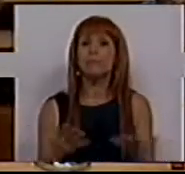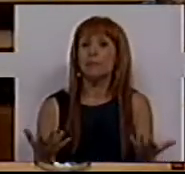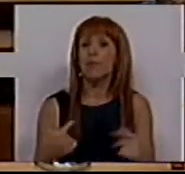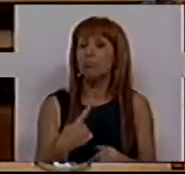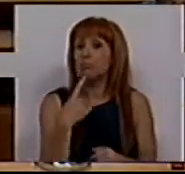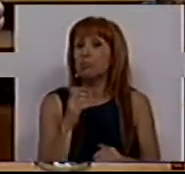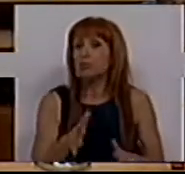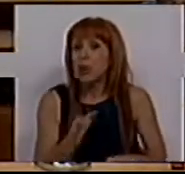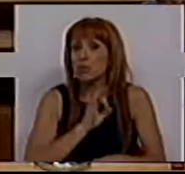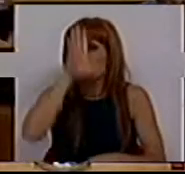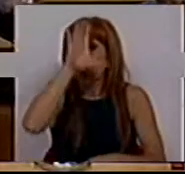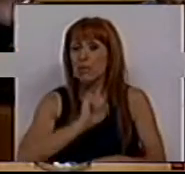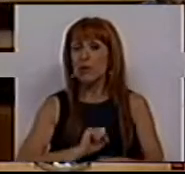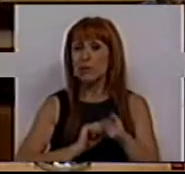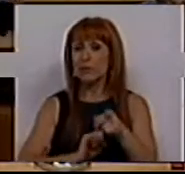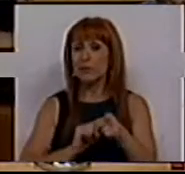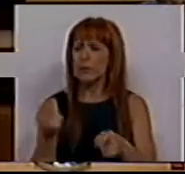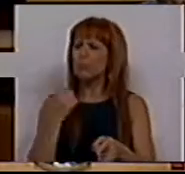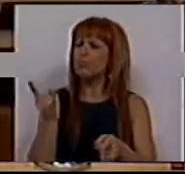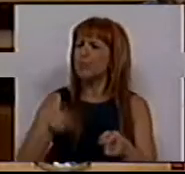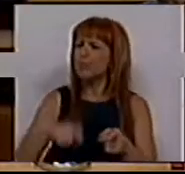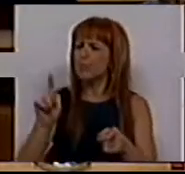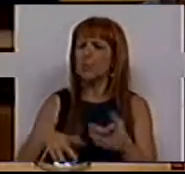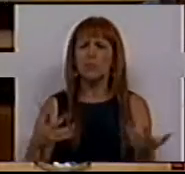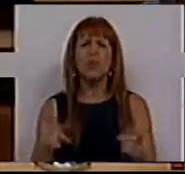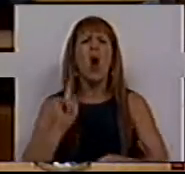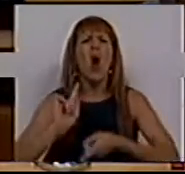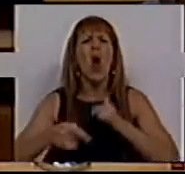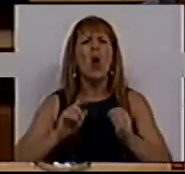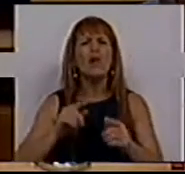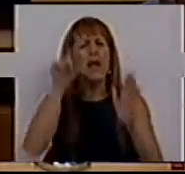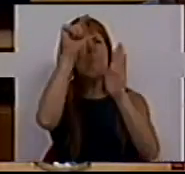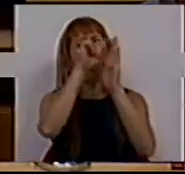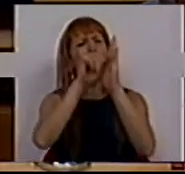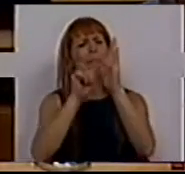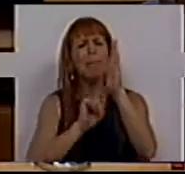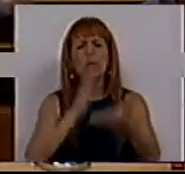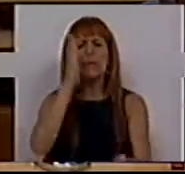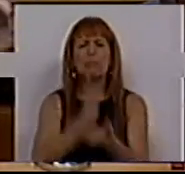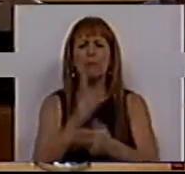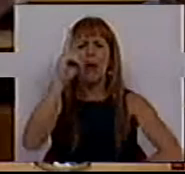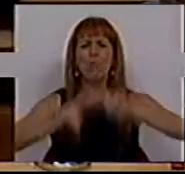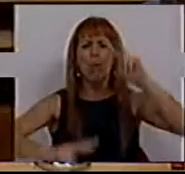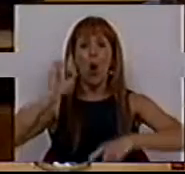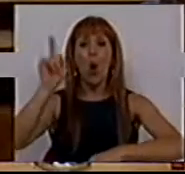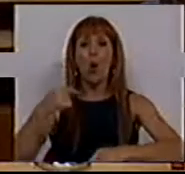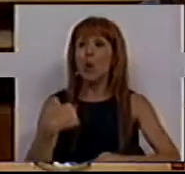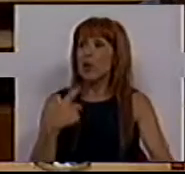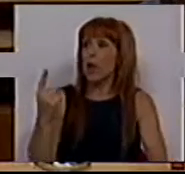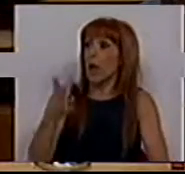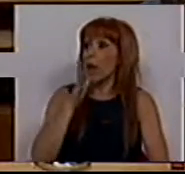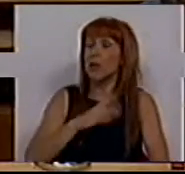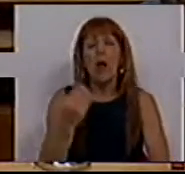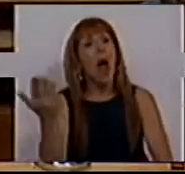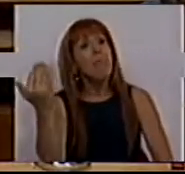Já se questionou o Sr. Ministro Moreira da Silva várias vezes sobre quais eram os parâmetros da neutralidade fiscal. E ele sempre nos disse,